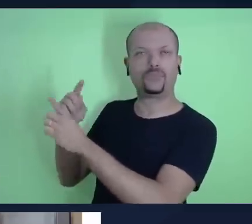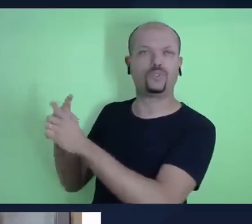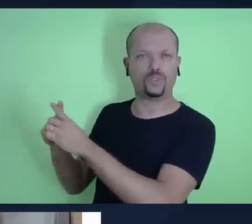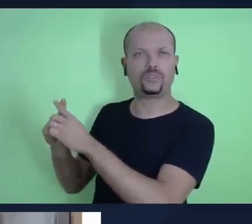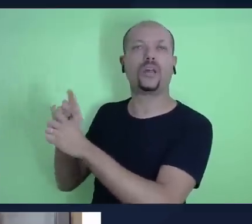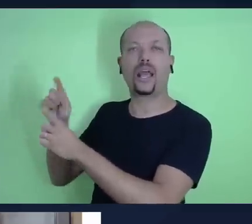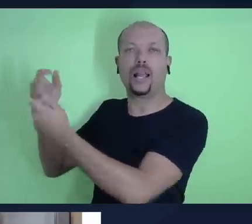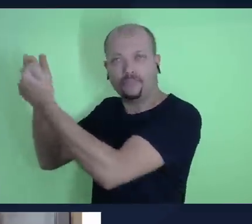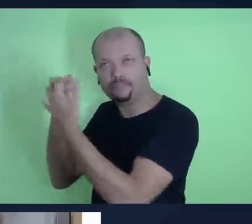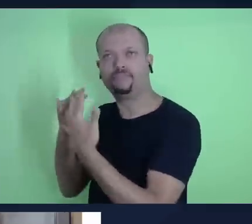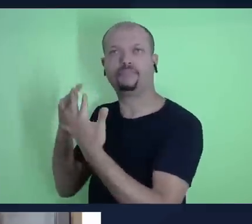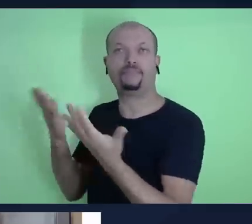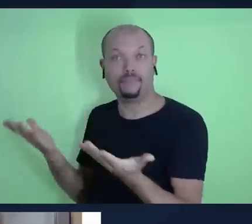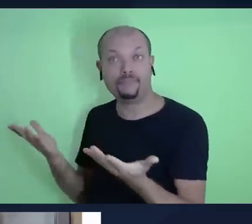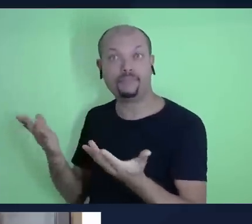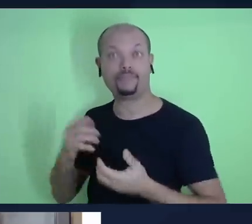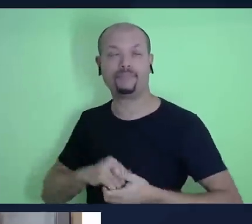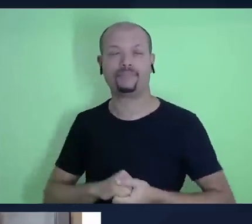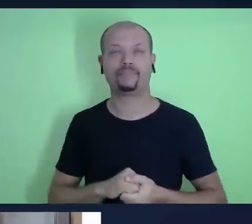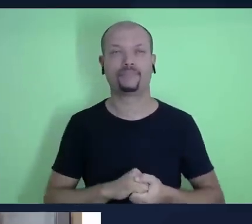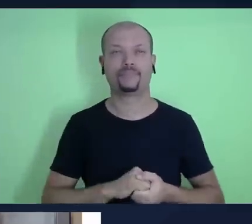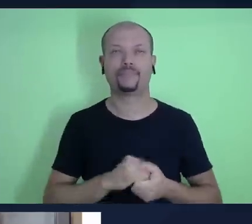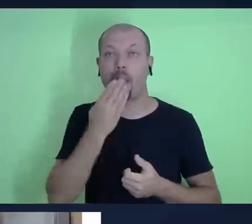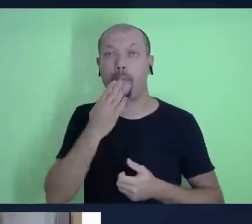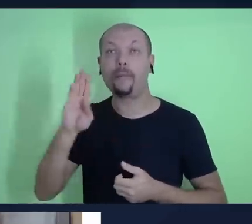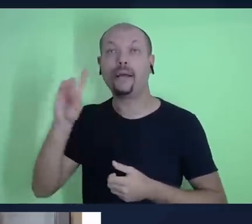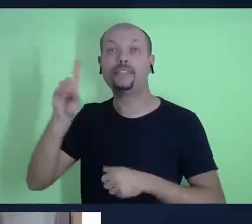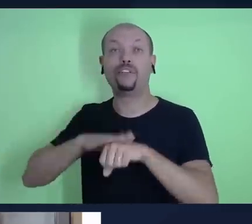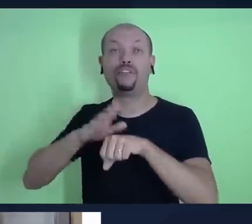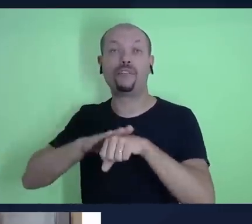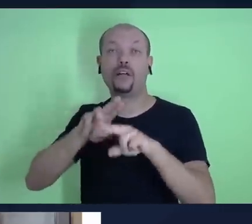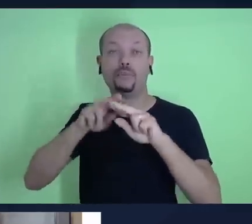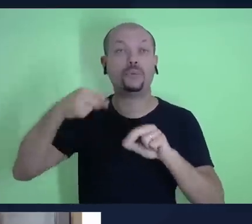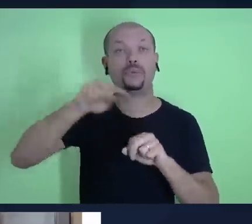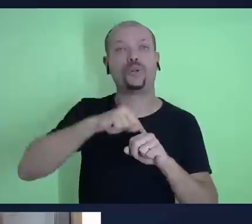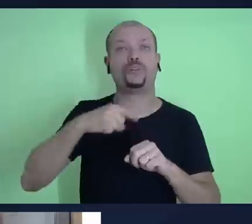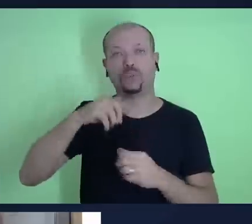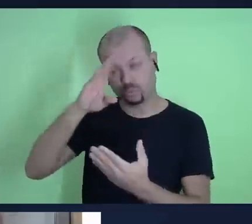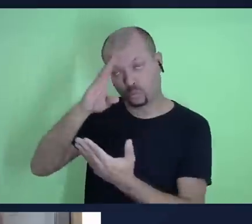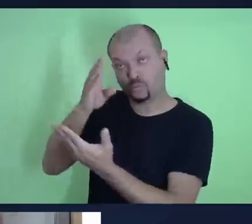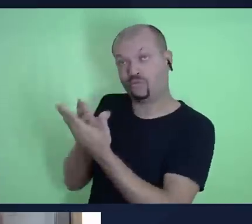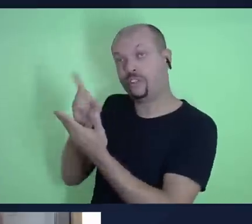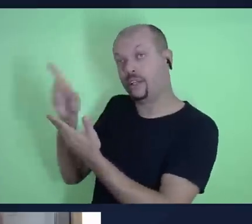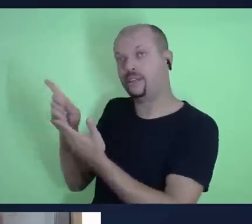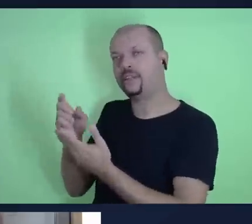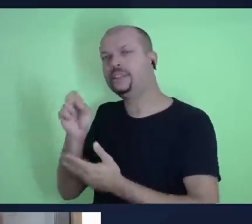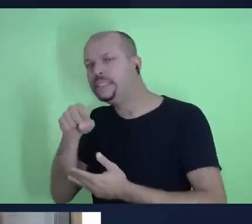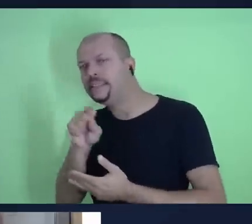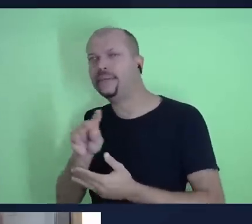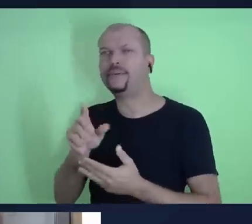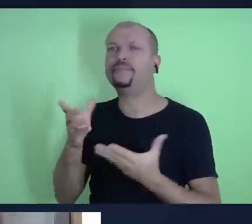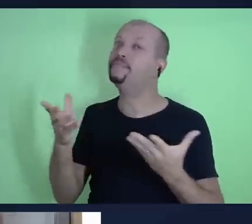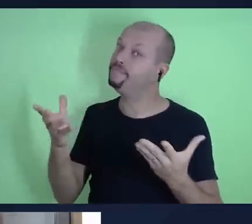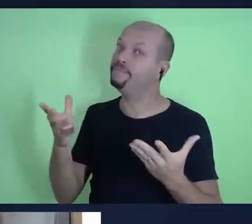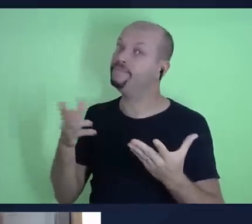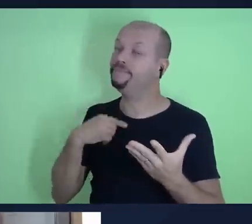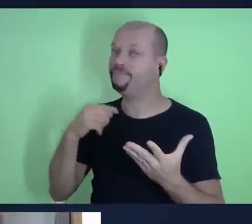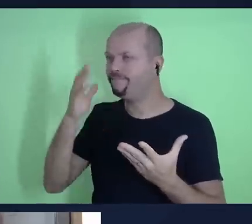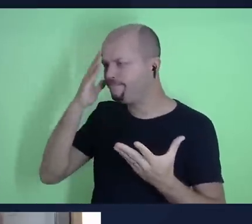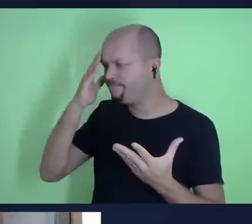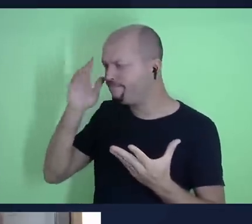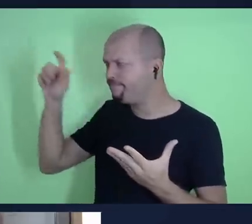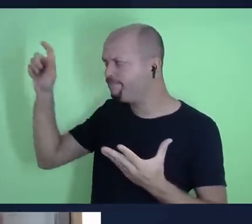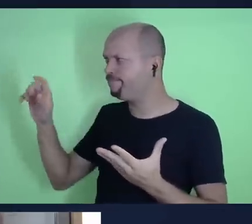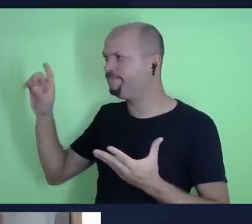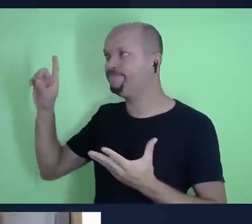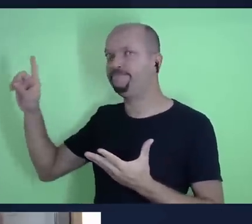nos abençoa. Então, é uma promessa que Deus nos faz, a gente vai confiar nele ou não, a gente vai reconhecer a soberania